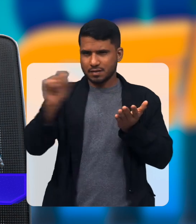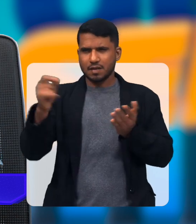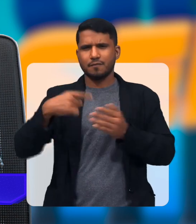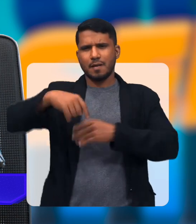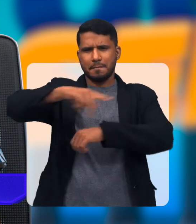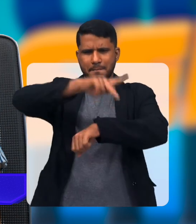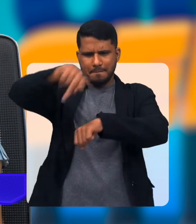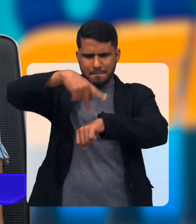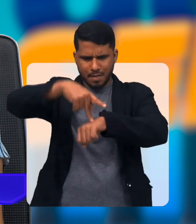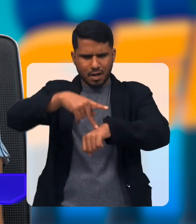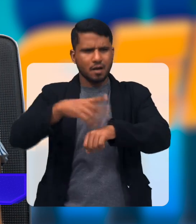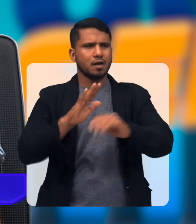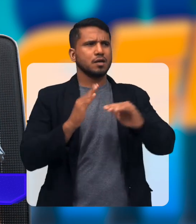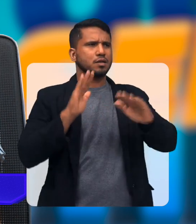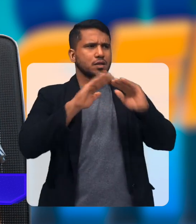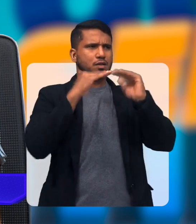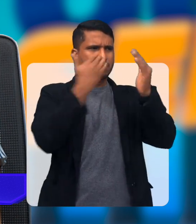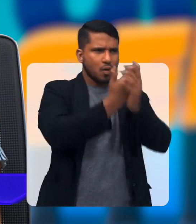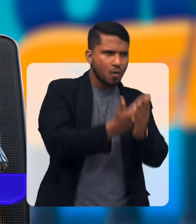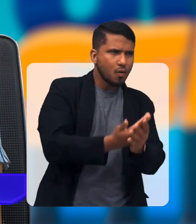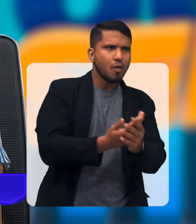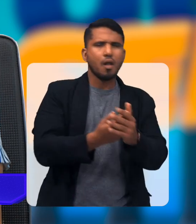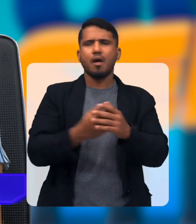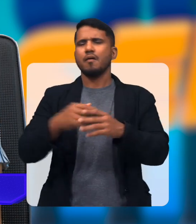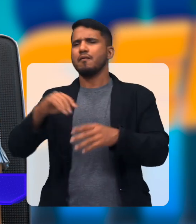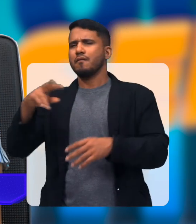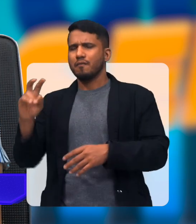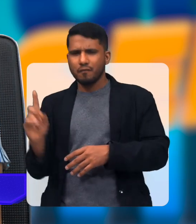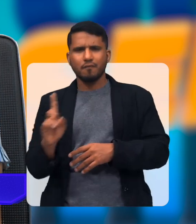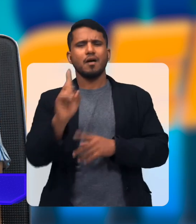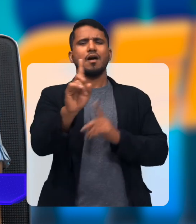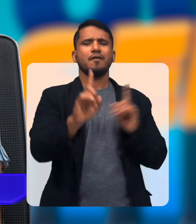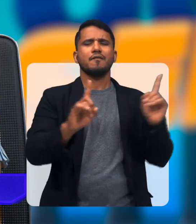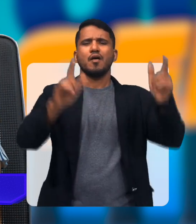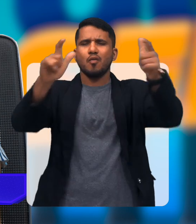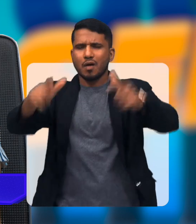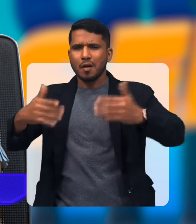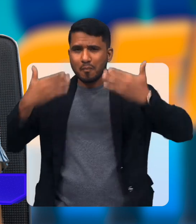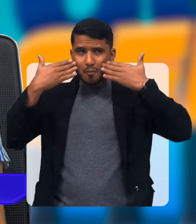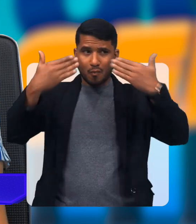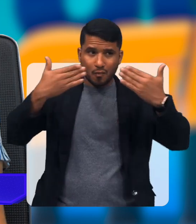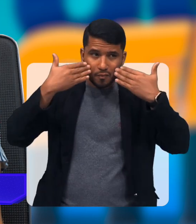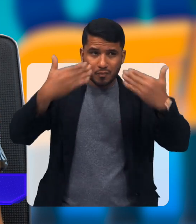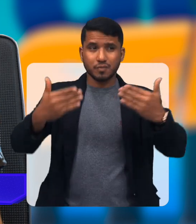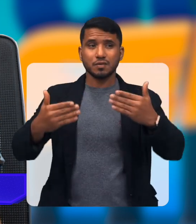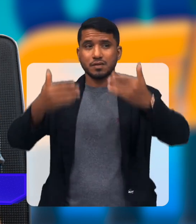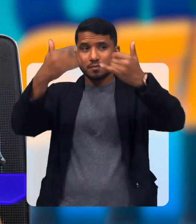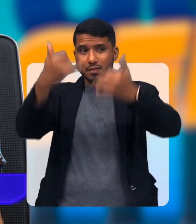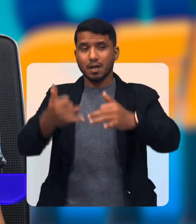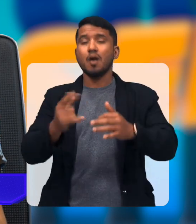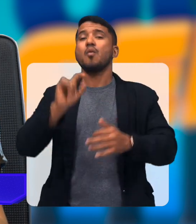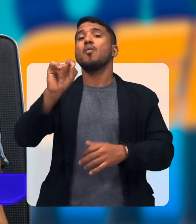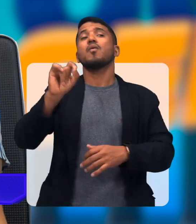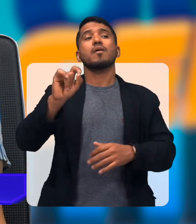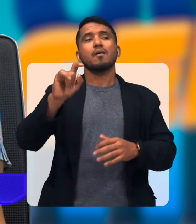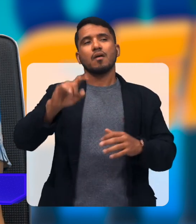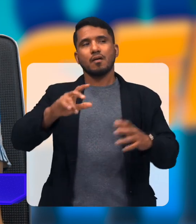estão saindo Vão para as praças Vão para as escolas Vão levar A pai Até